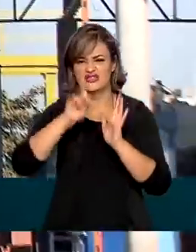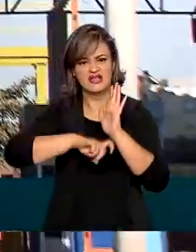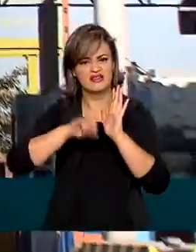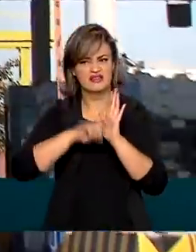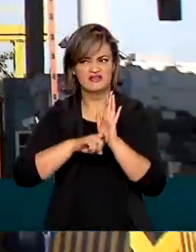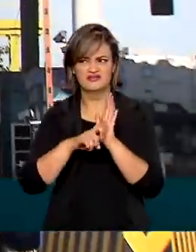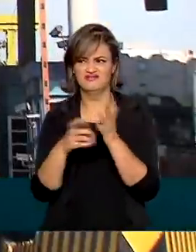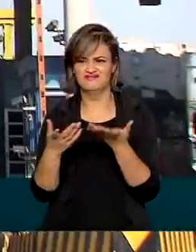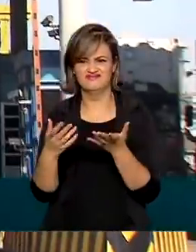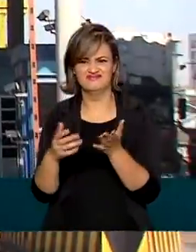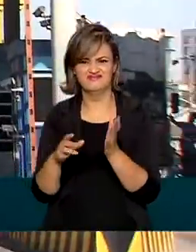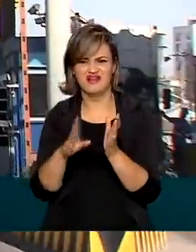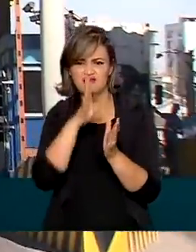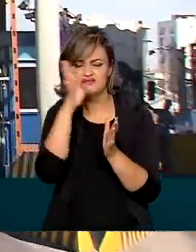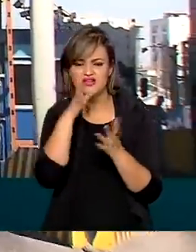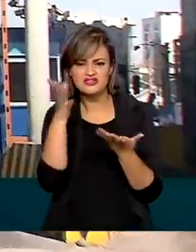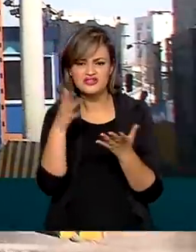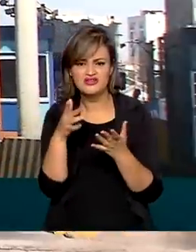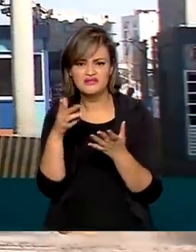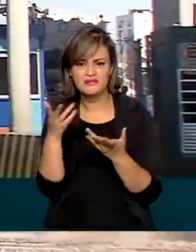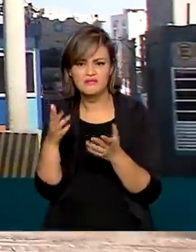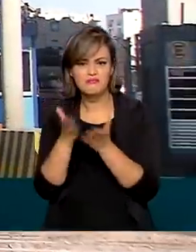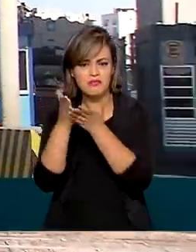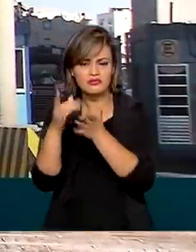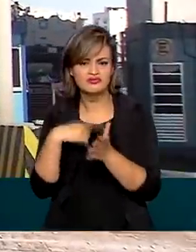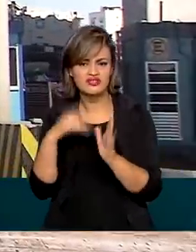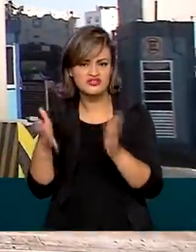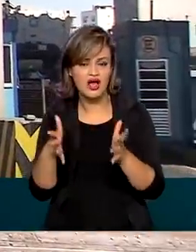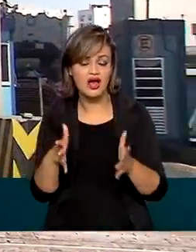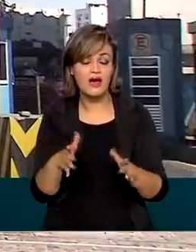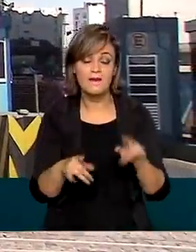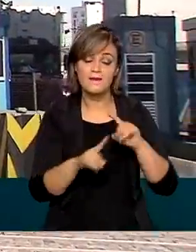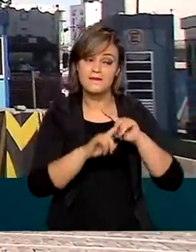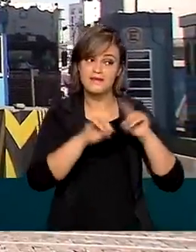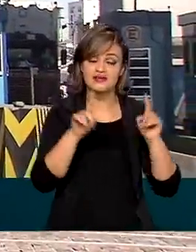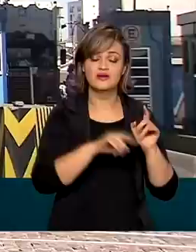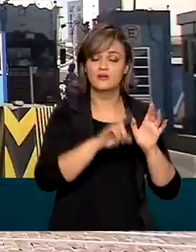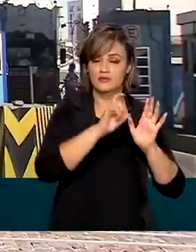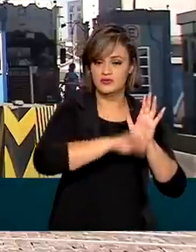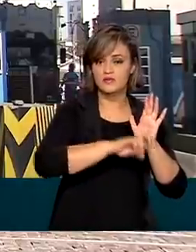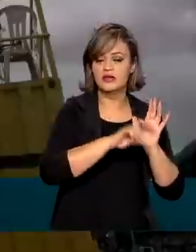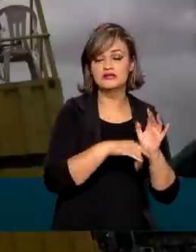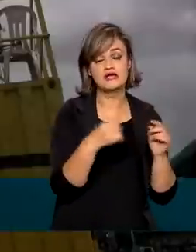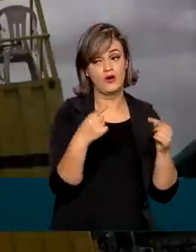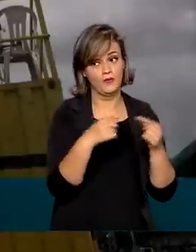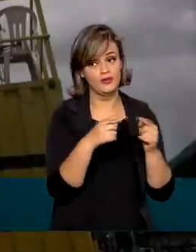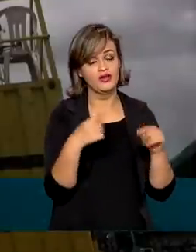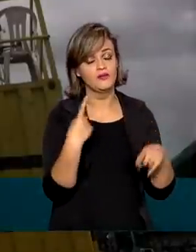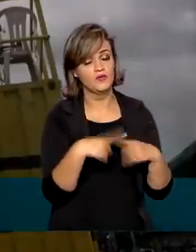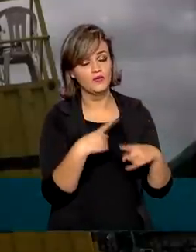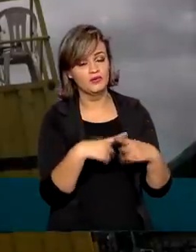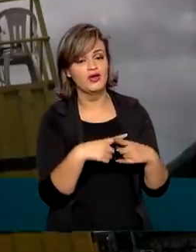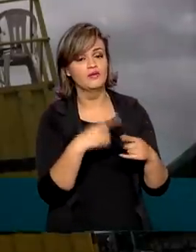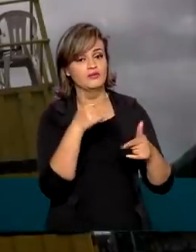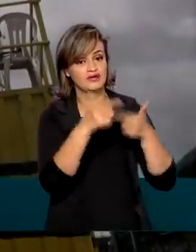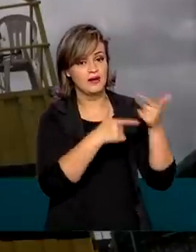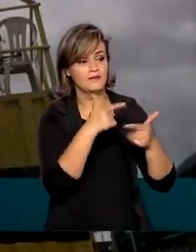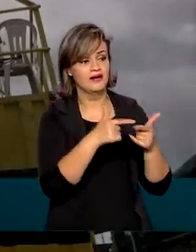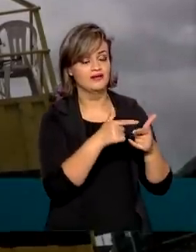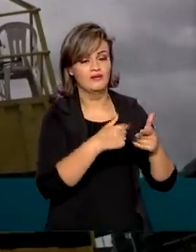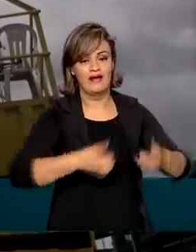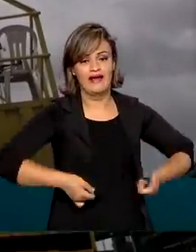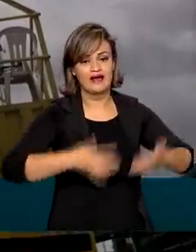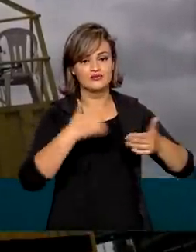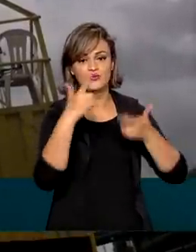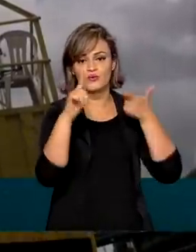estaria inclusa na tarifa básica dos portos. Para outros, a cobrança extra se justificaria porque o serviço tem custos